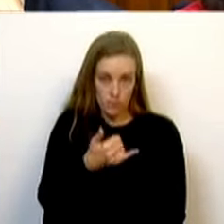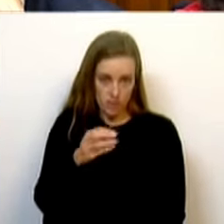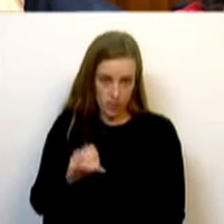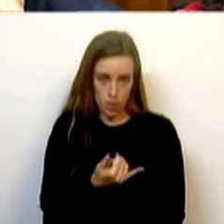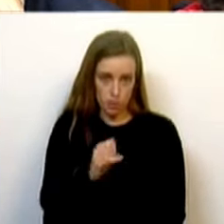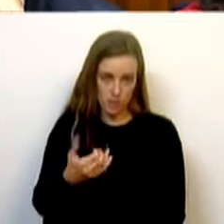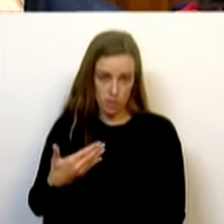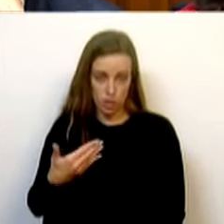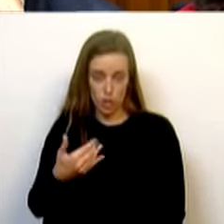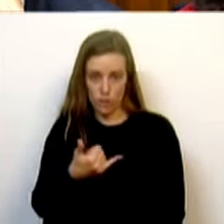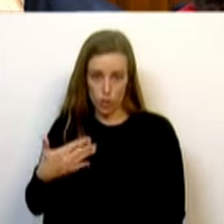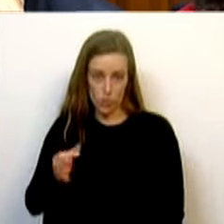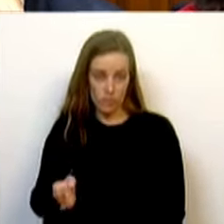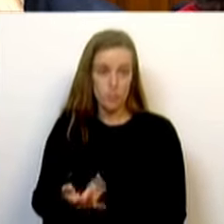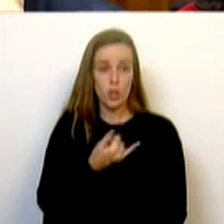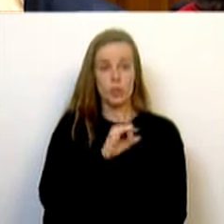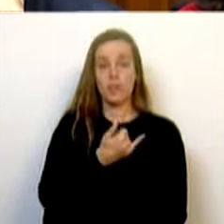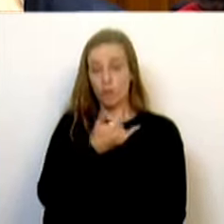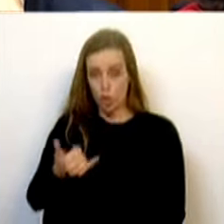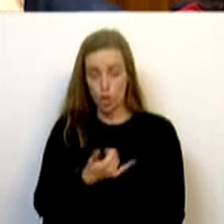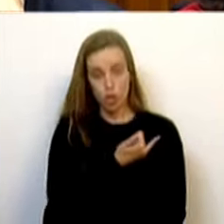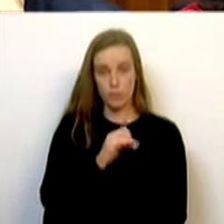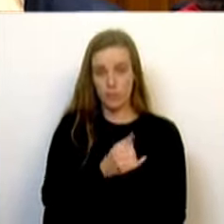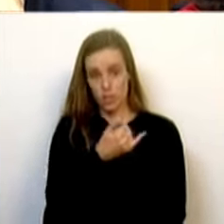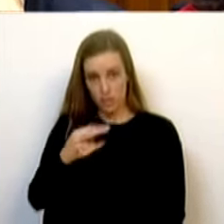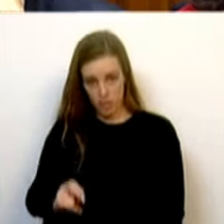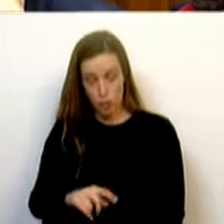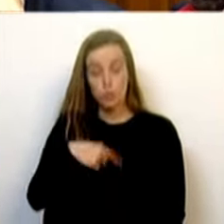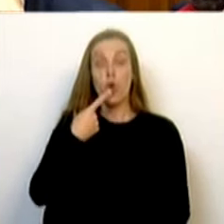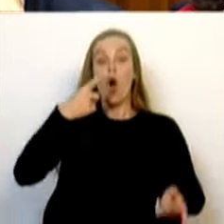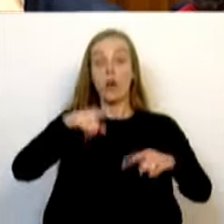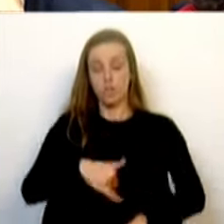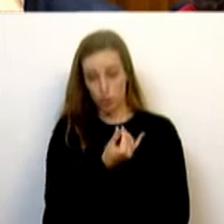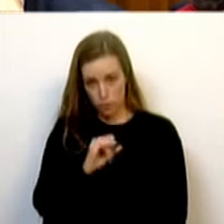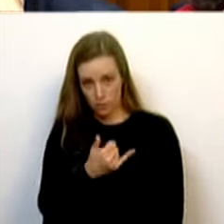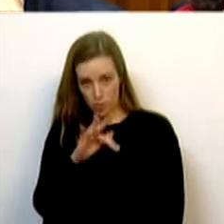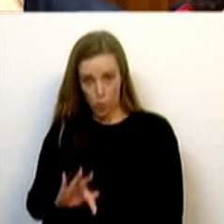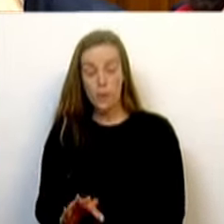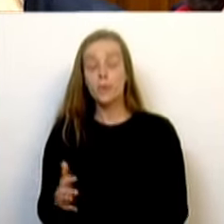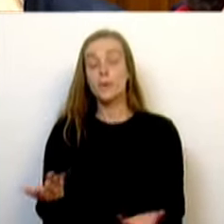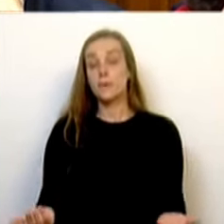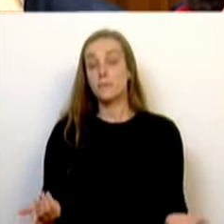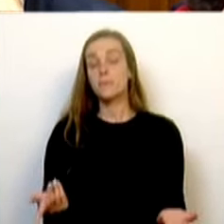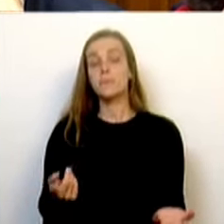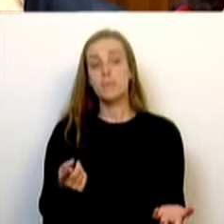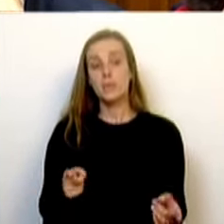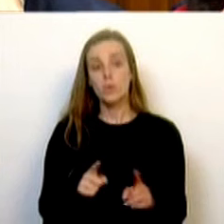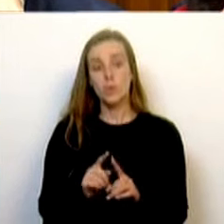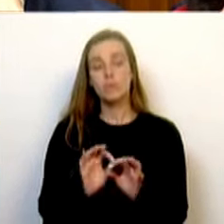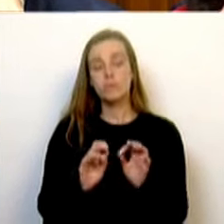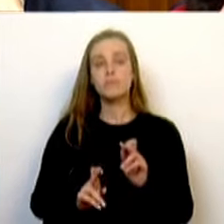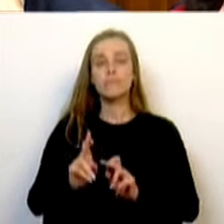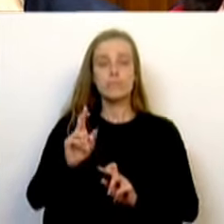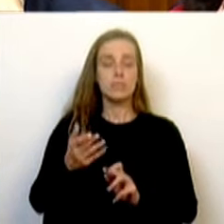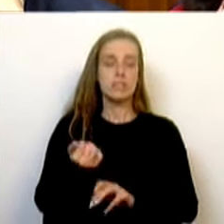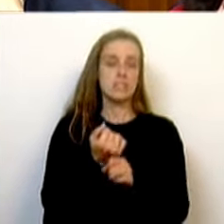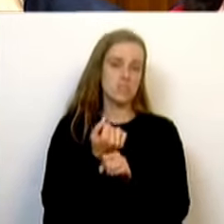por razões óbvias, 2022, 2023 e de novo em 2024, nós temos aumentado a dotação do Serviço Nacional de Saúde,